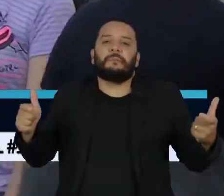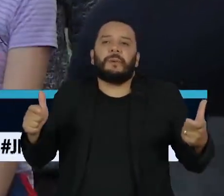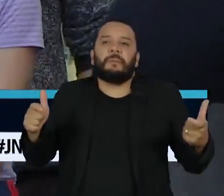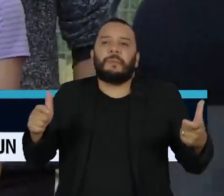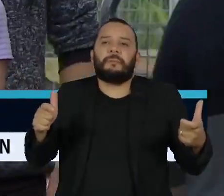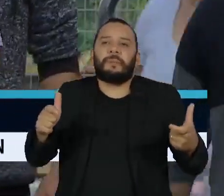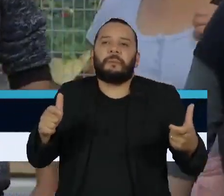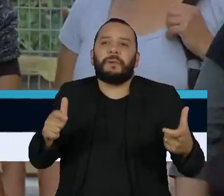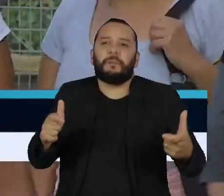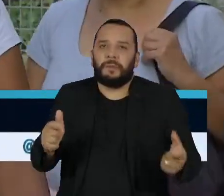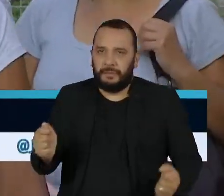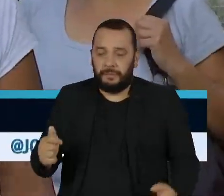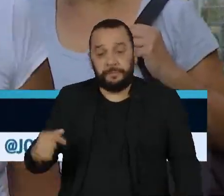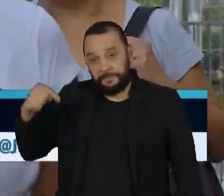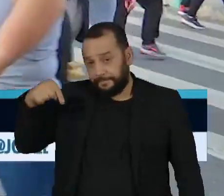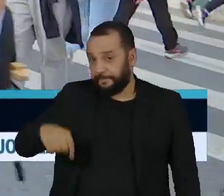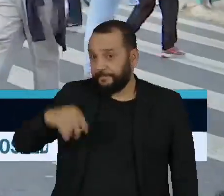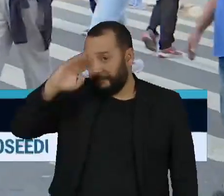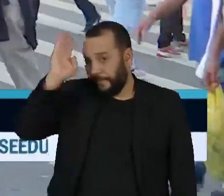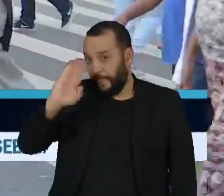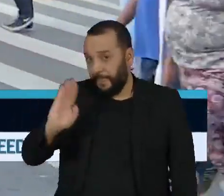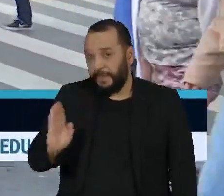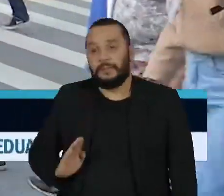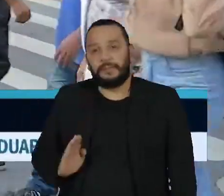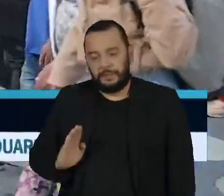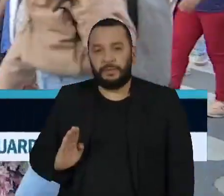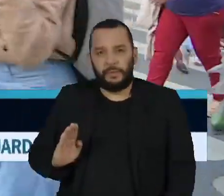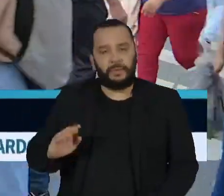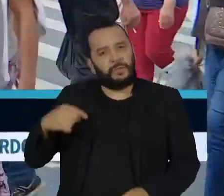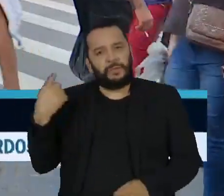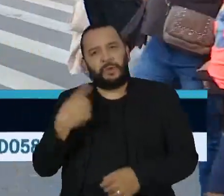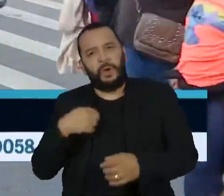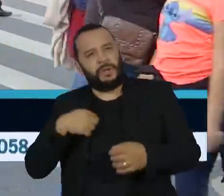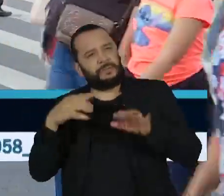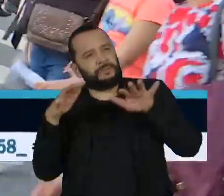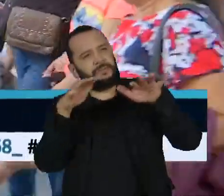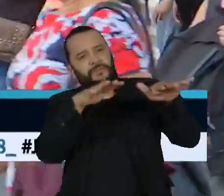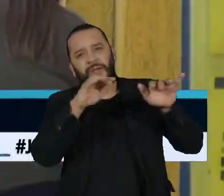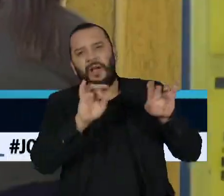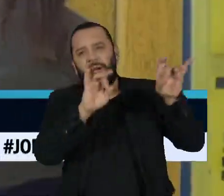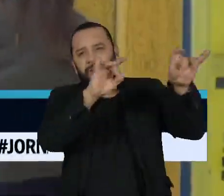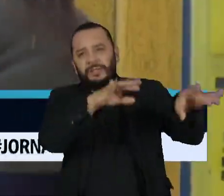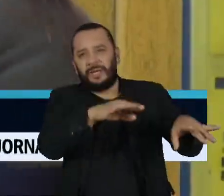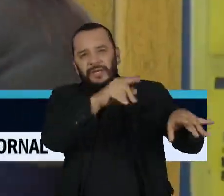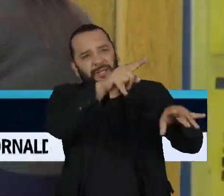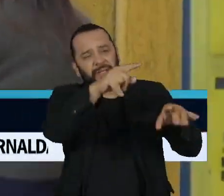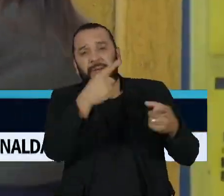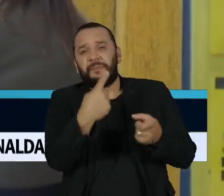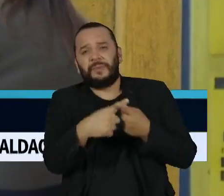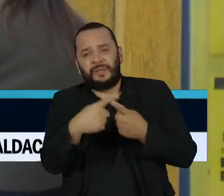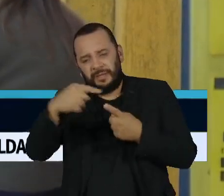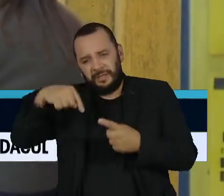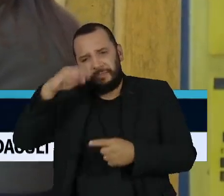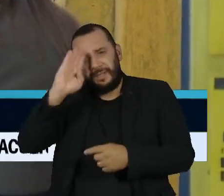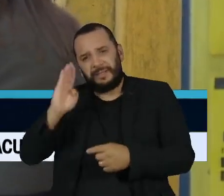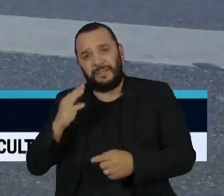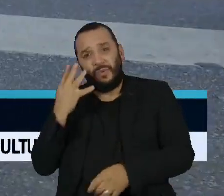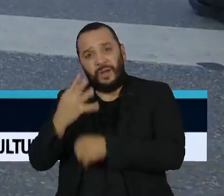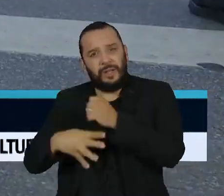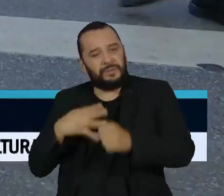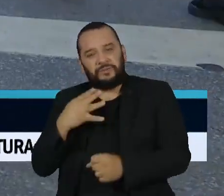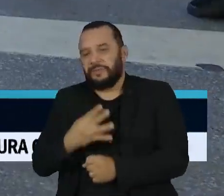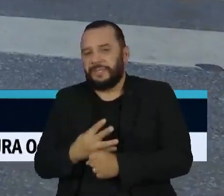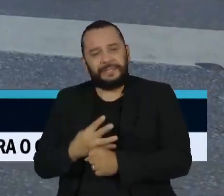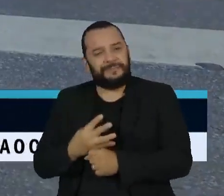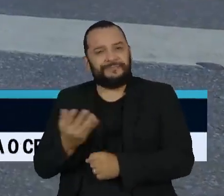brasileiros, o sucesso da cidade australiana chama atenção para o fato de que o Brasil, nos últimos quatro anos, perdeu a condição